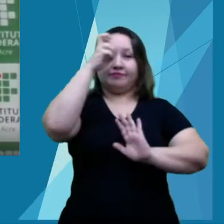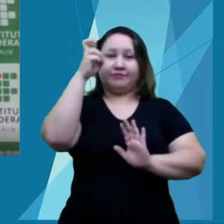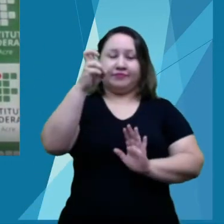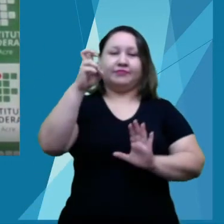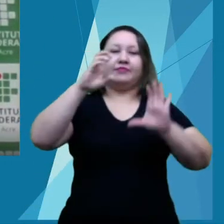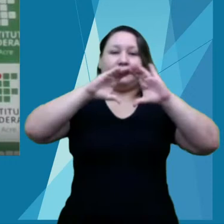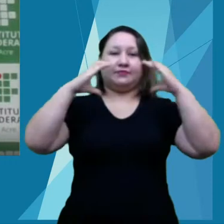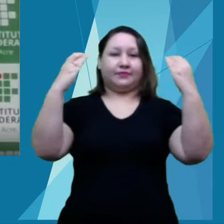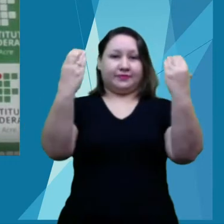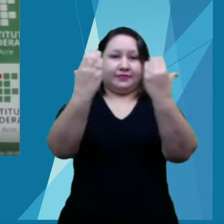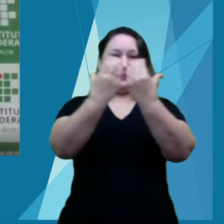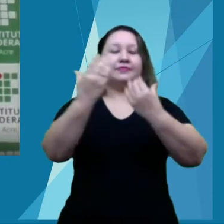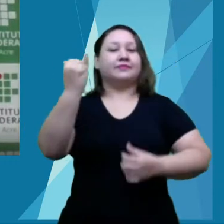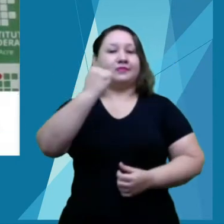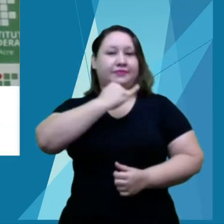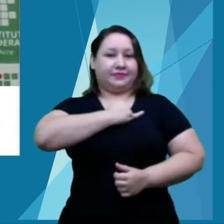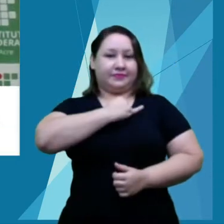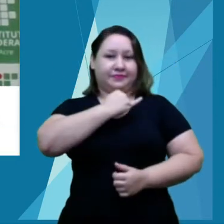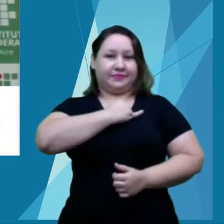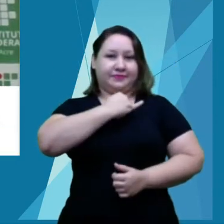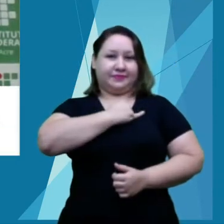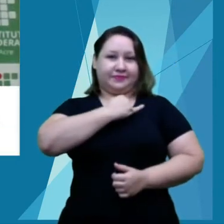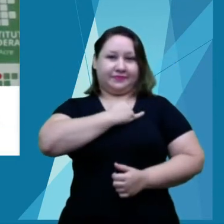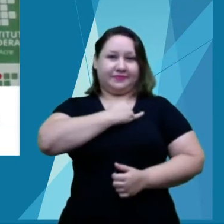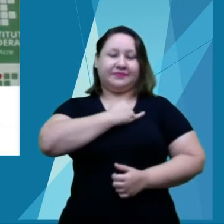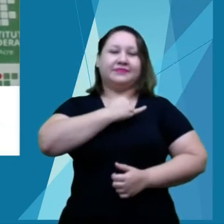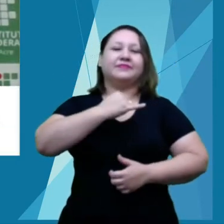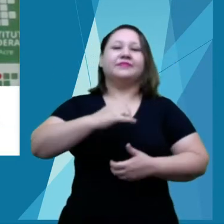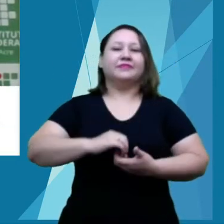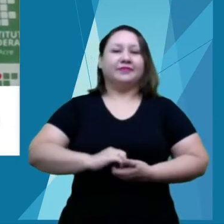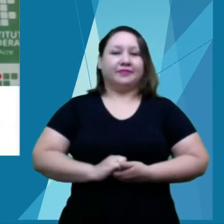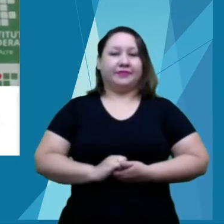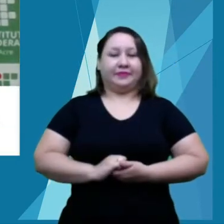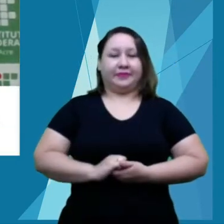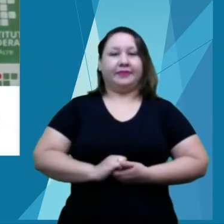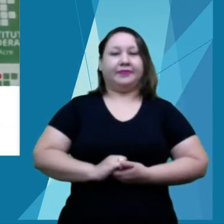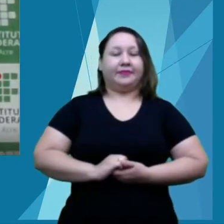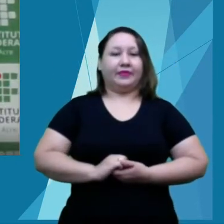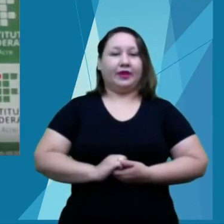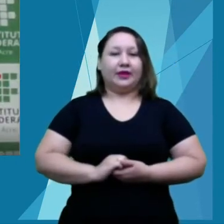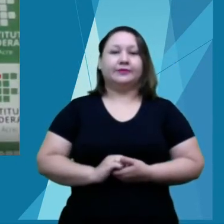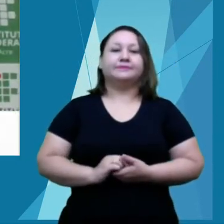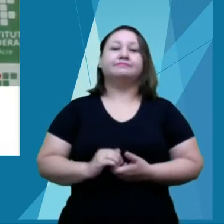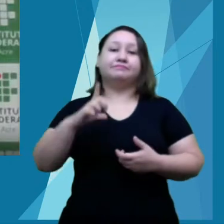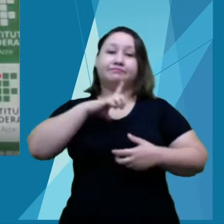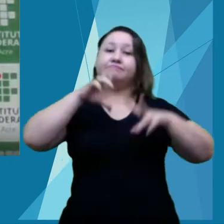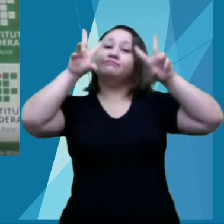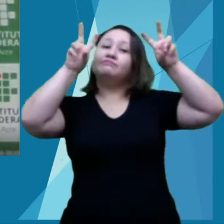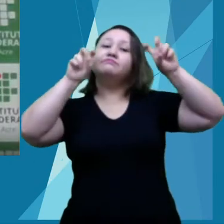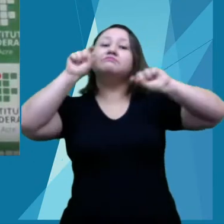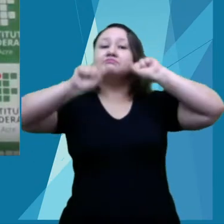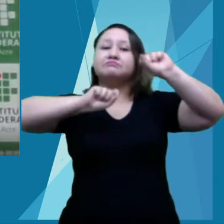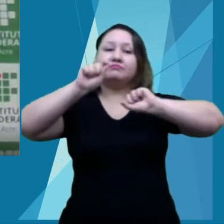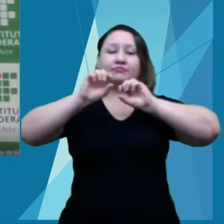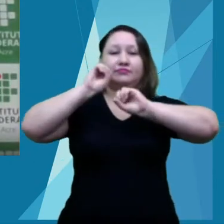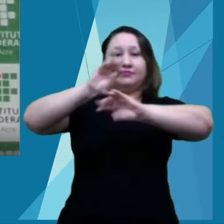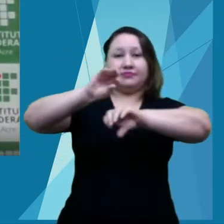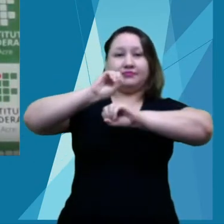Congresso de Ciência e Tecnologia do Instituto Federal do Acre, o Conceite. Sejam-vindos ao Instituto Federal do que tem a